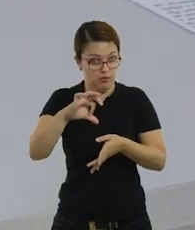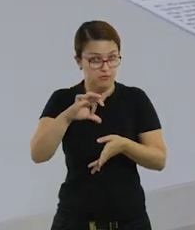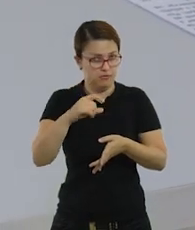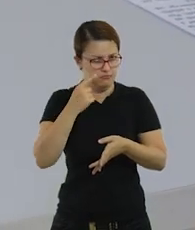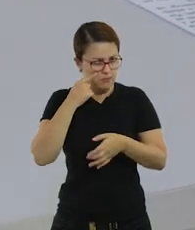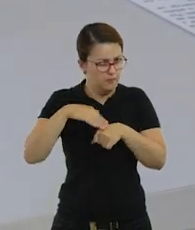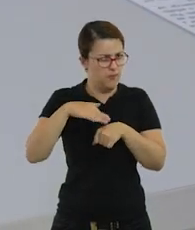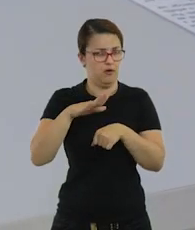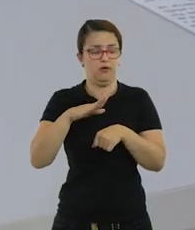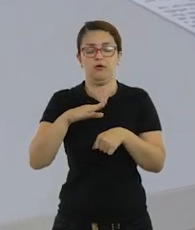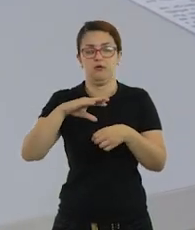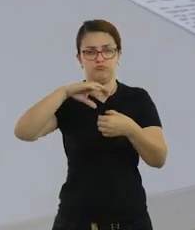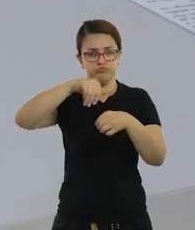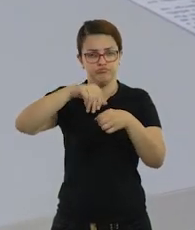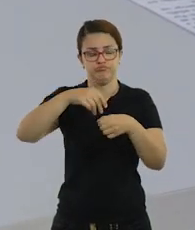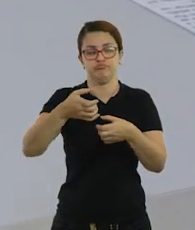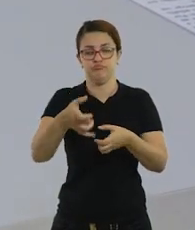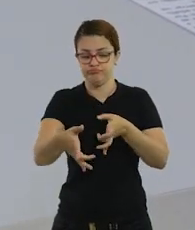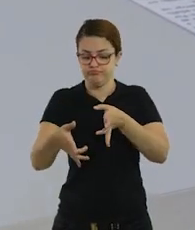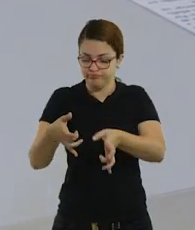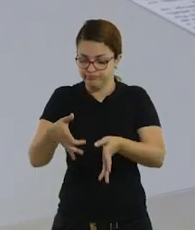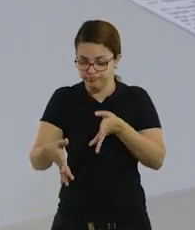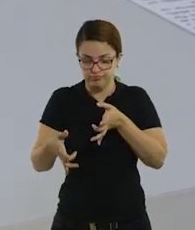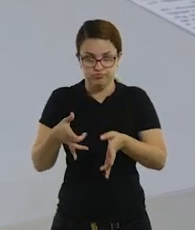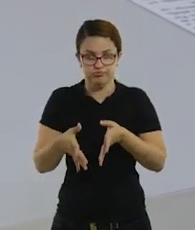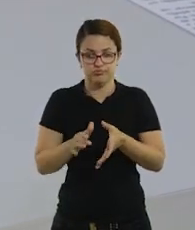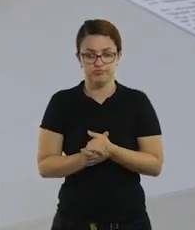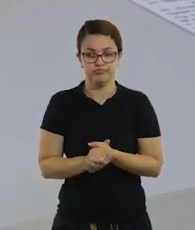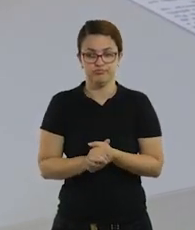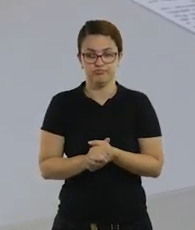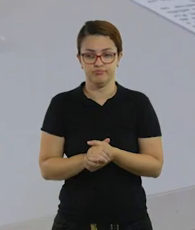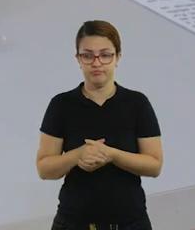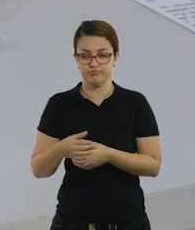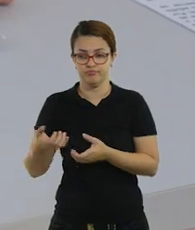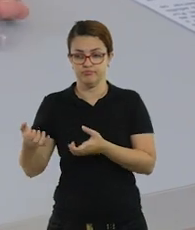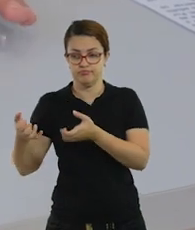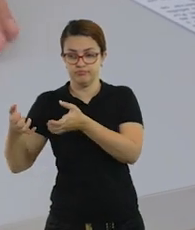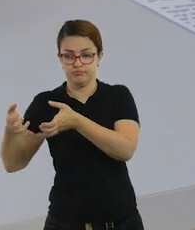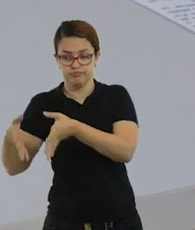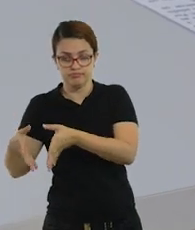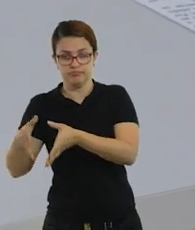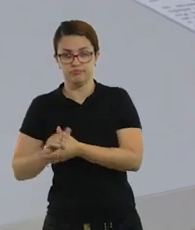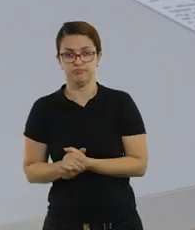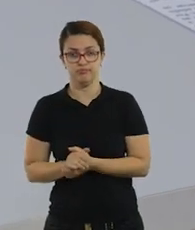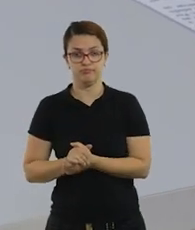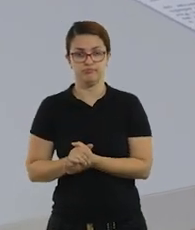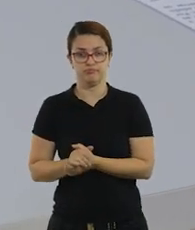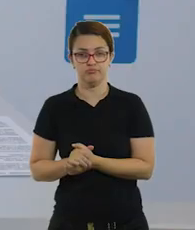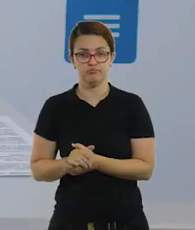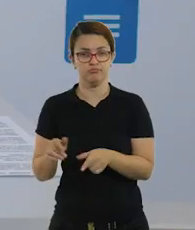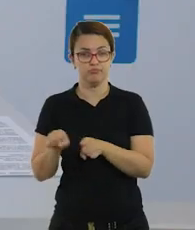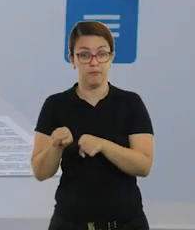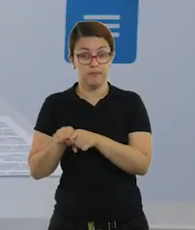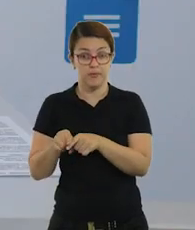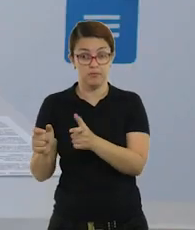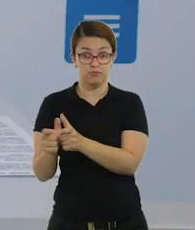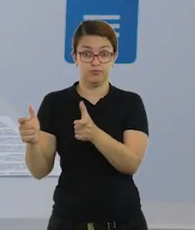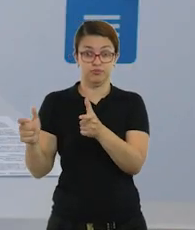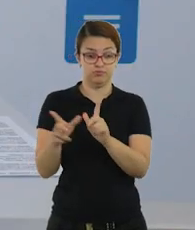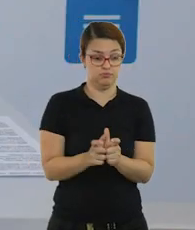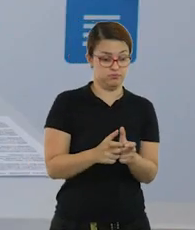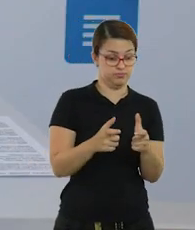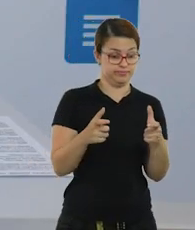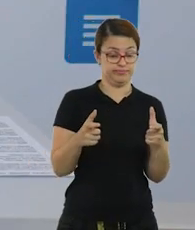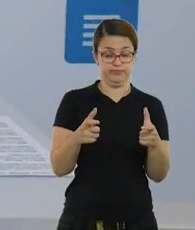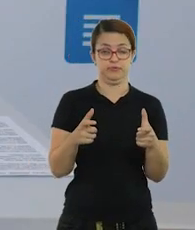Tem um pouco mais. Nesse caso aqui, vou usar os quilos. Então, ele também apresenta uma quantidade maior.